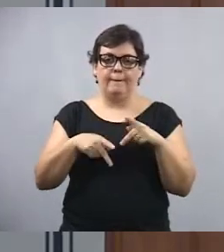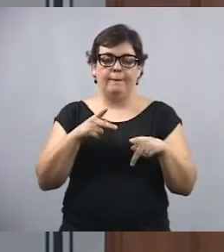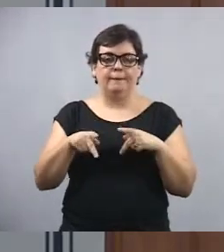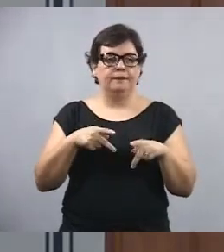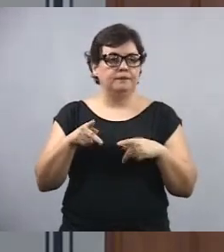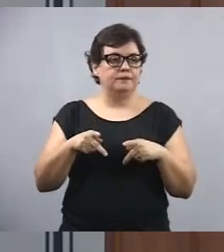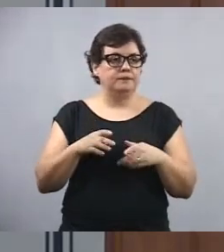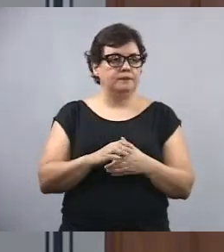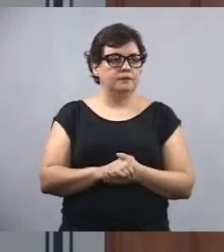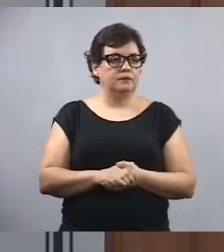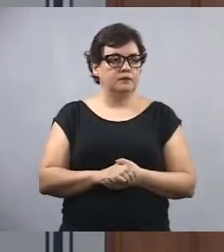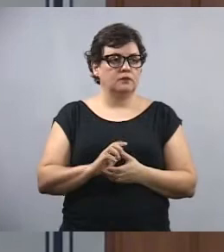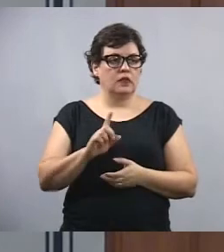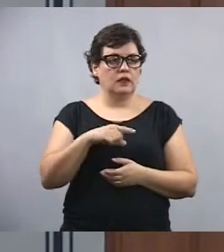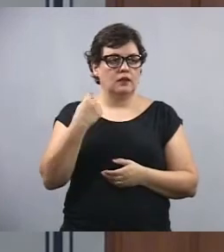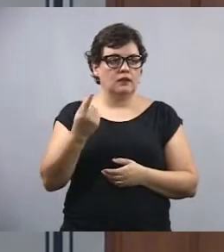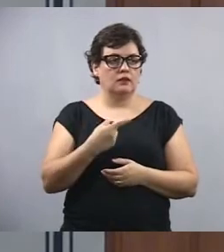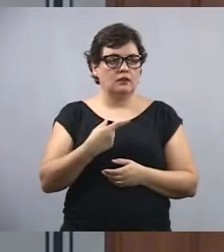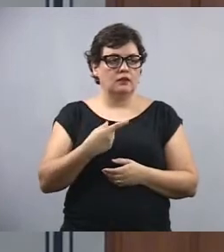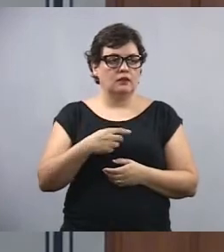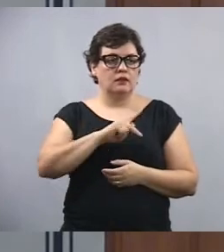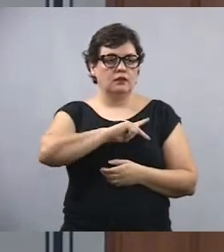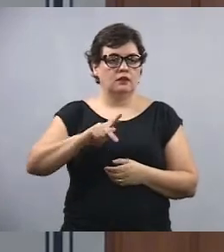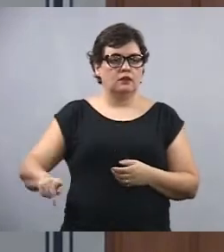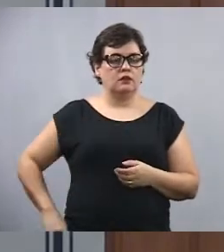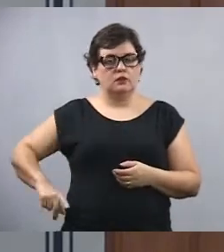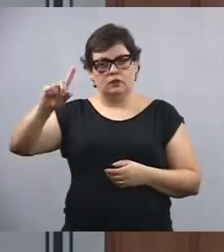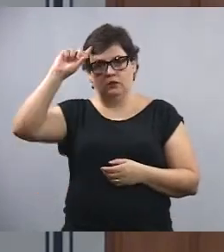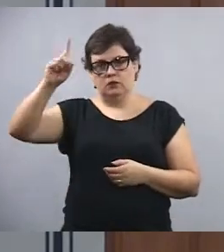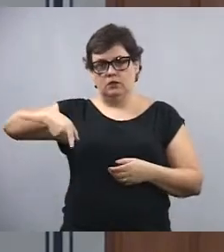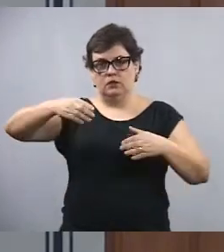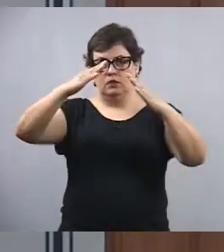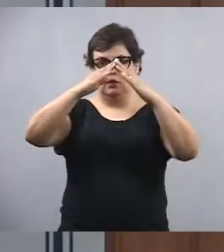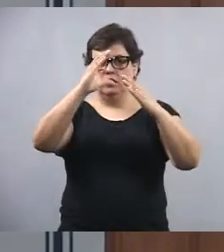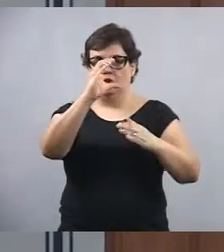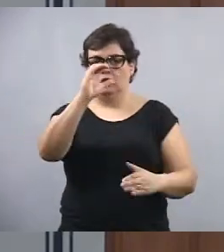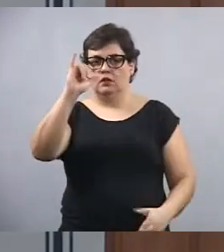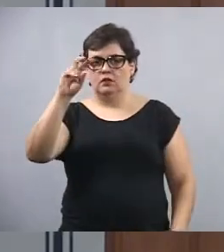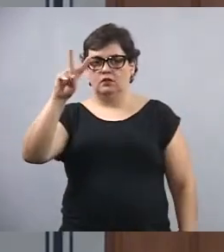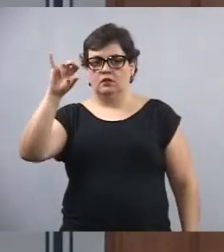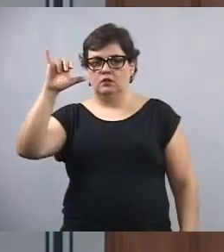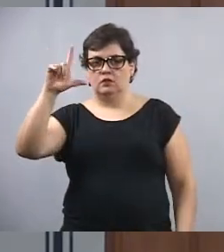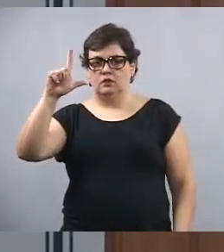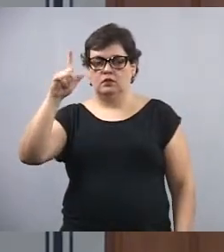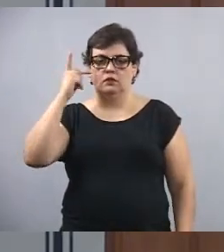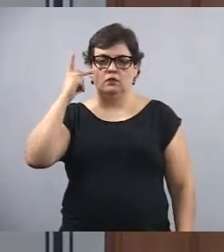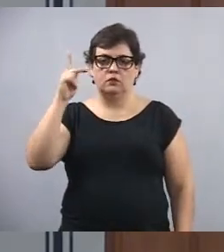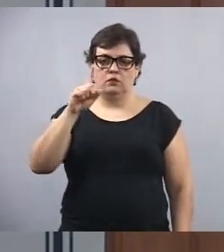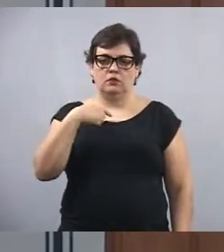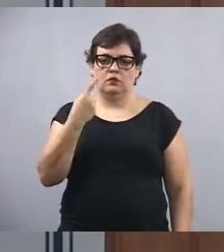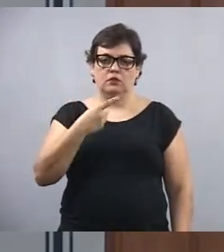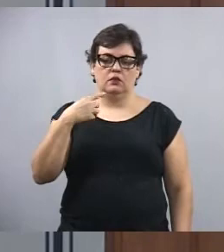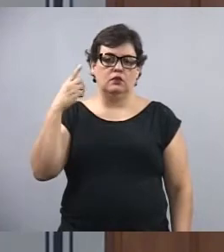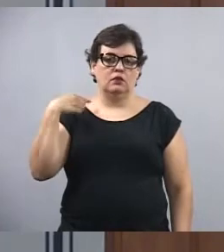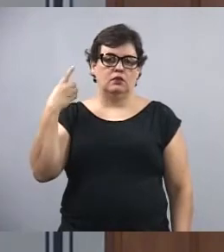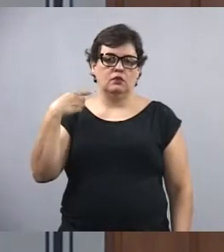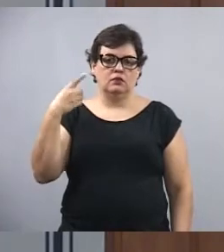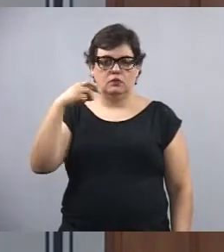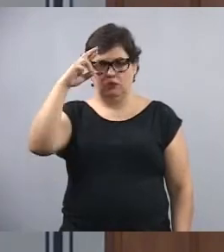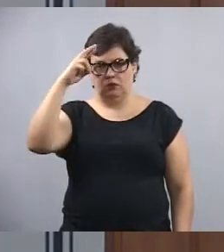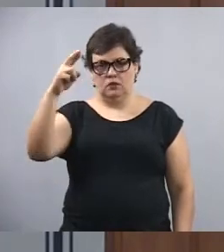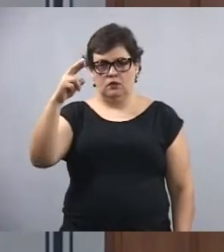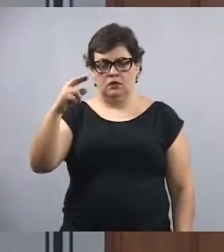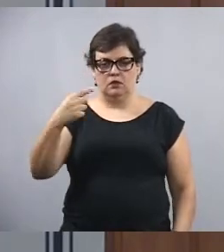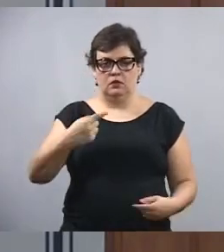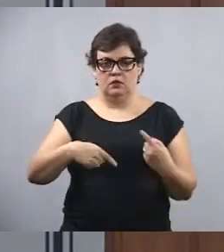o nosso presidente enviou direto na Casa Civil, através do nosso deputado lá, líder do partido aqui